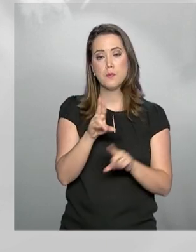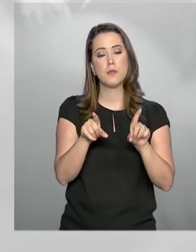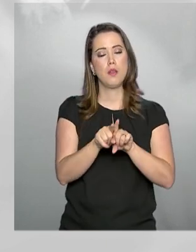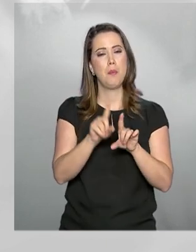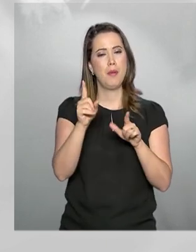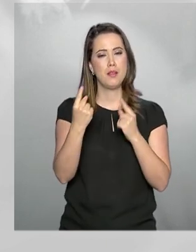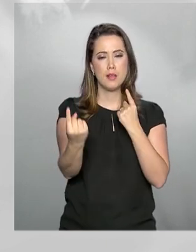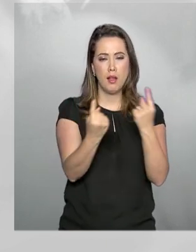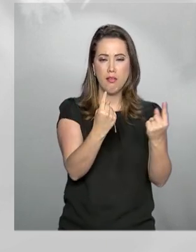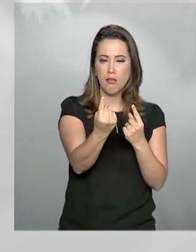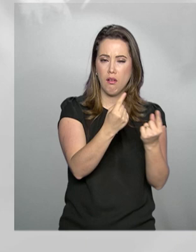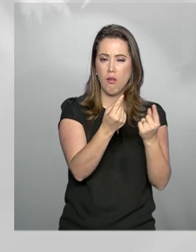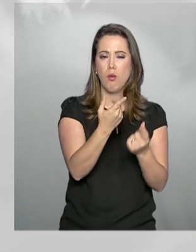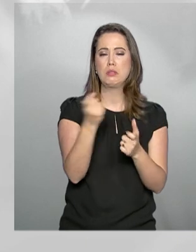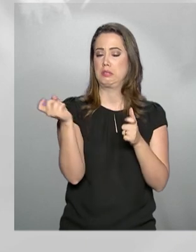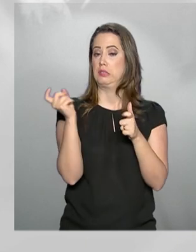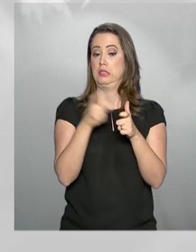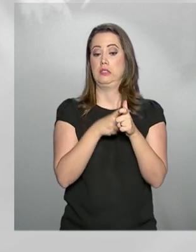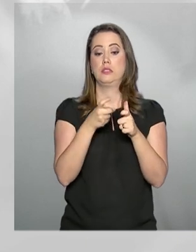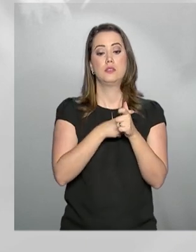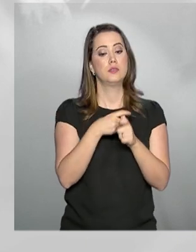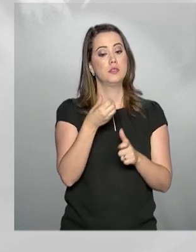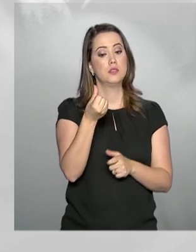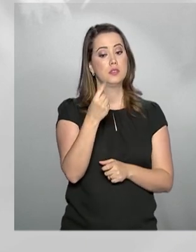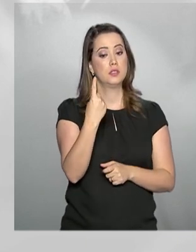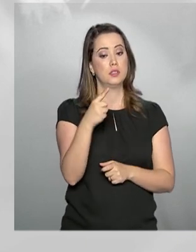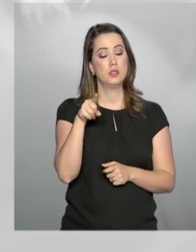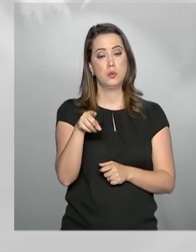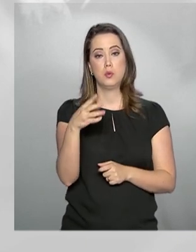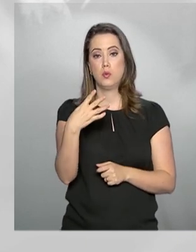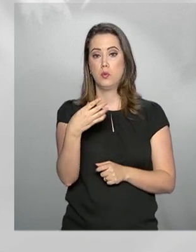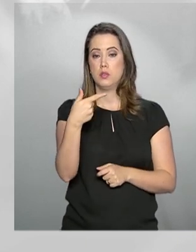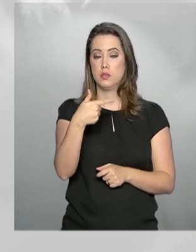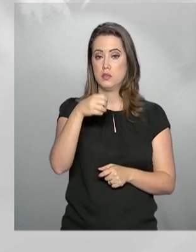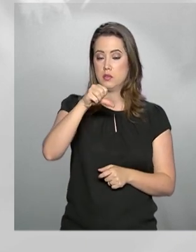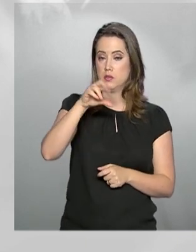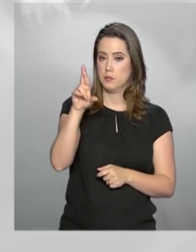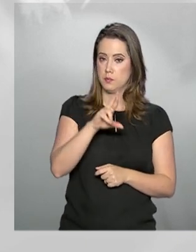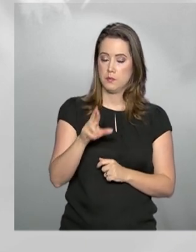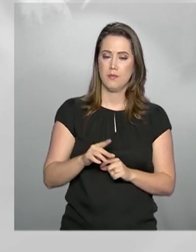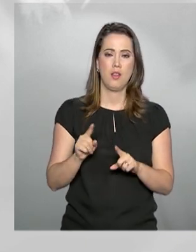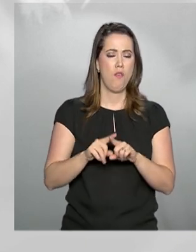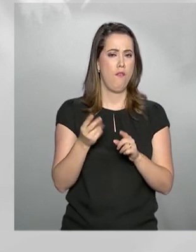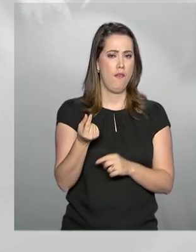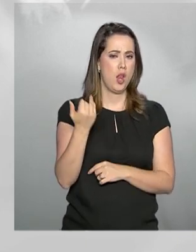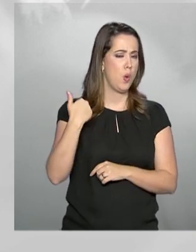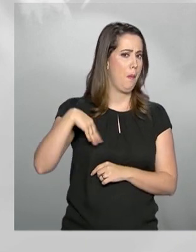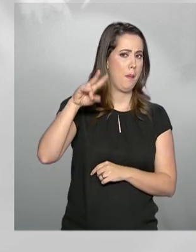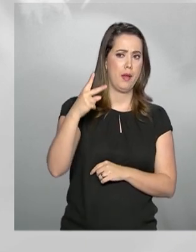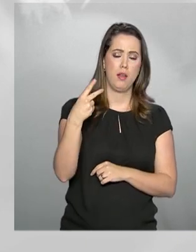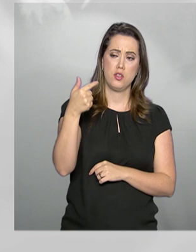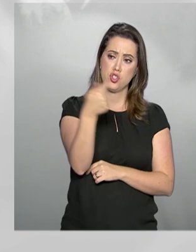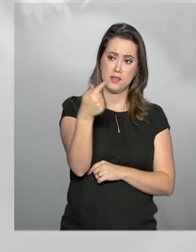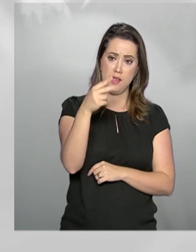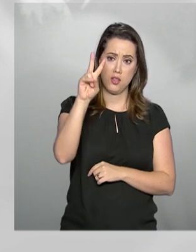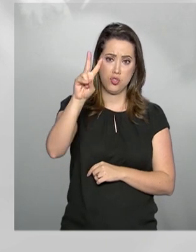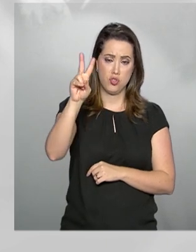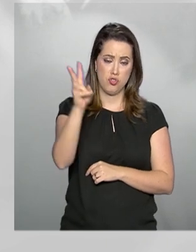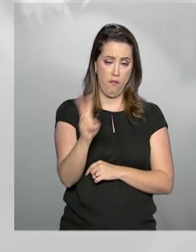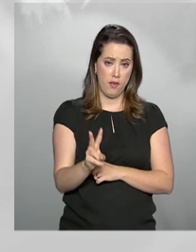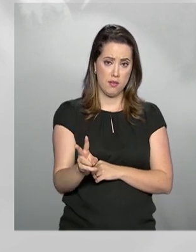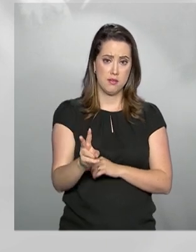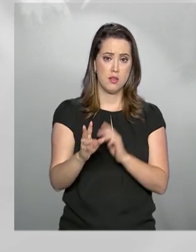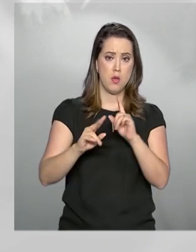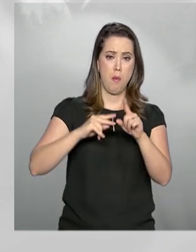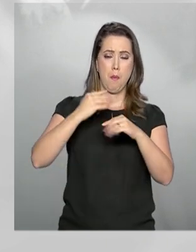de R 61.429. O valor é mais de sete vezes maior que o observado